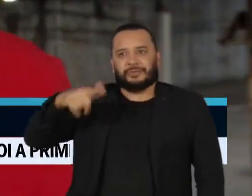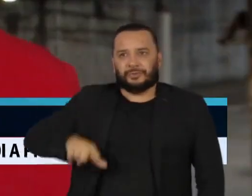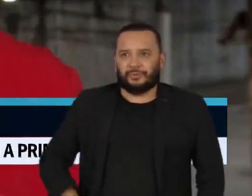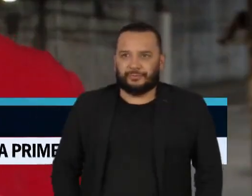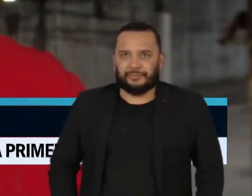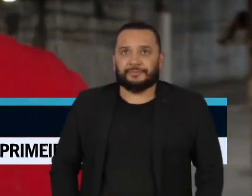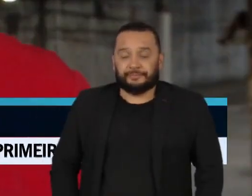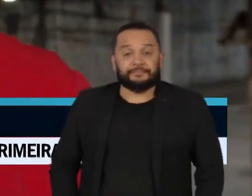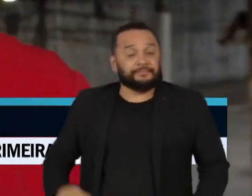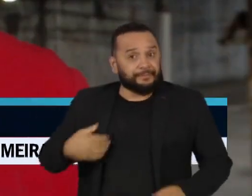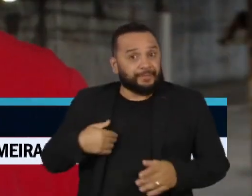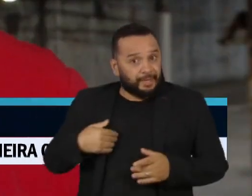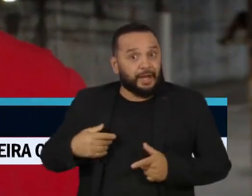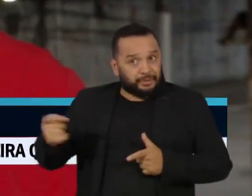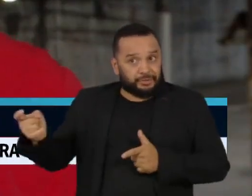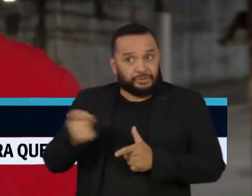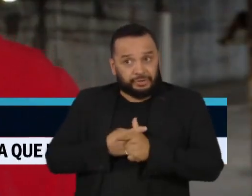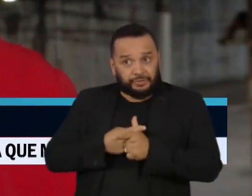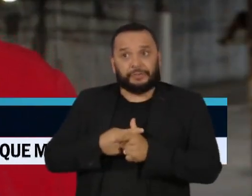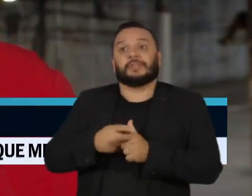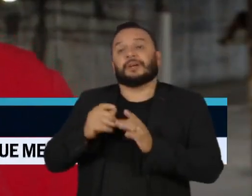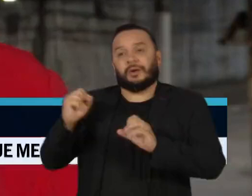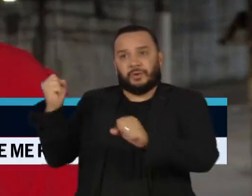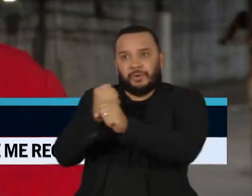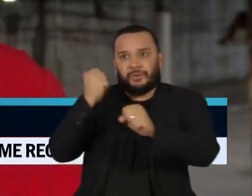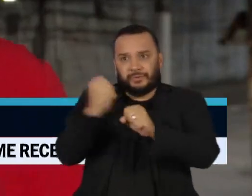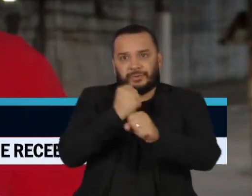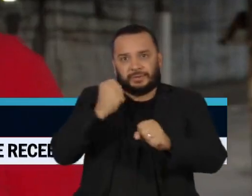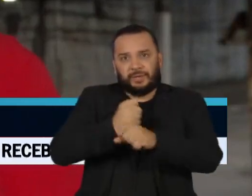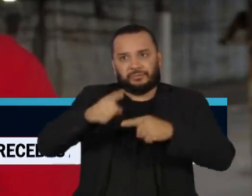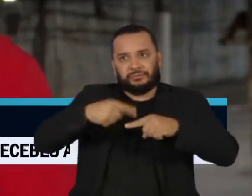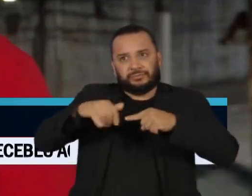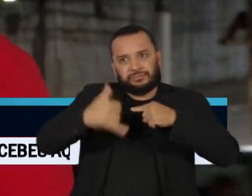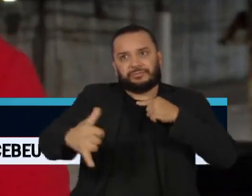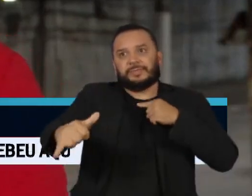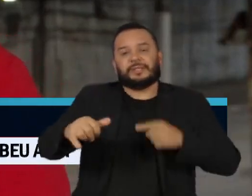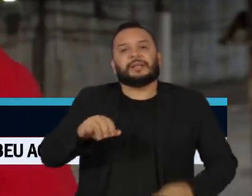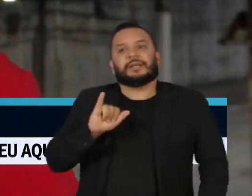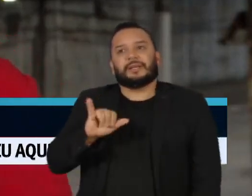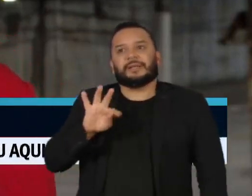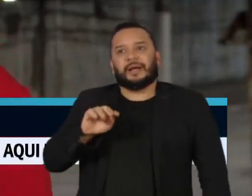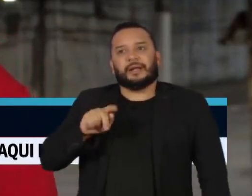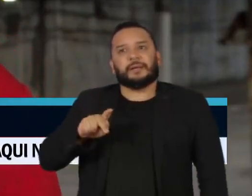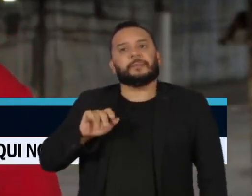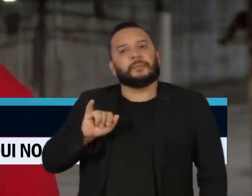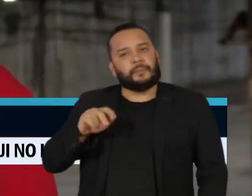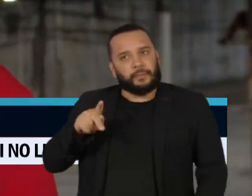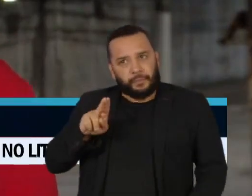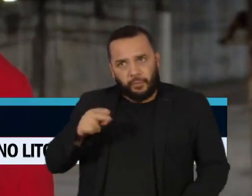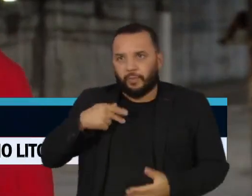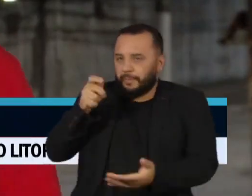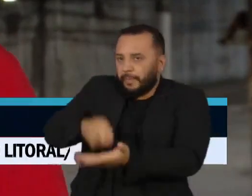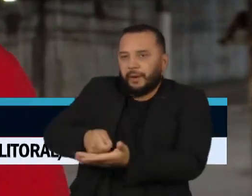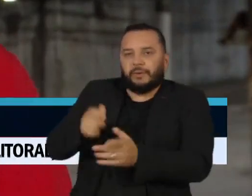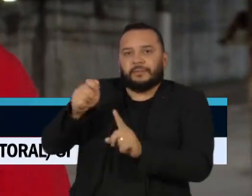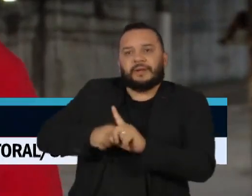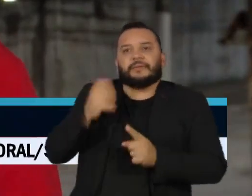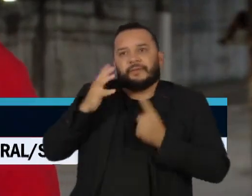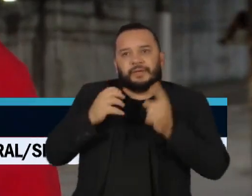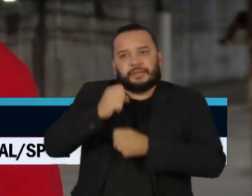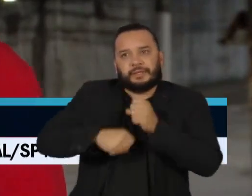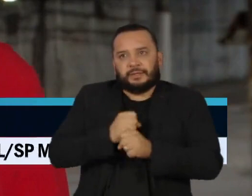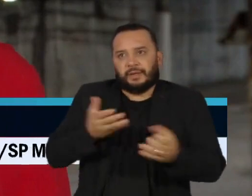dívida dos empréstimos feitos para construir a hidrelétrica de Itaipu foi quitada em fevereiro deste ano. Por isso, o valor do